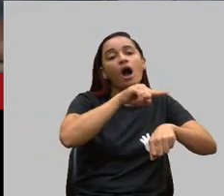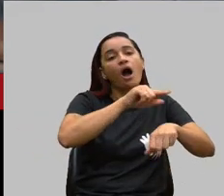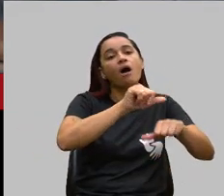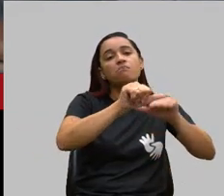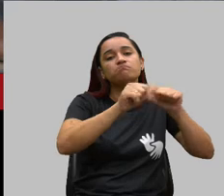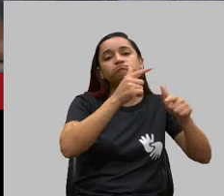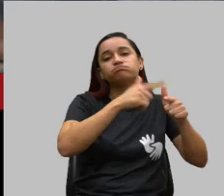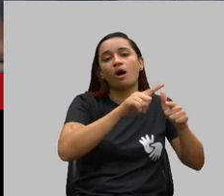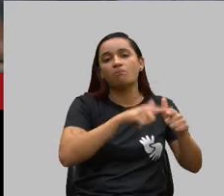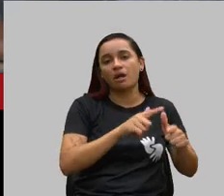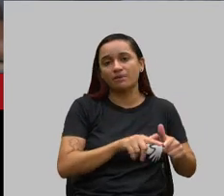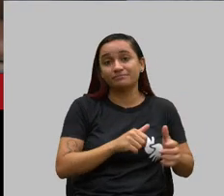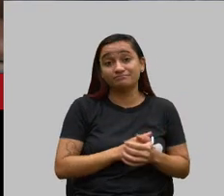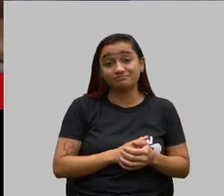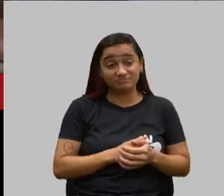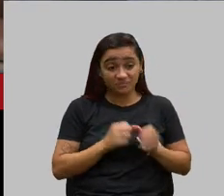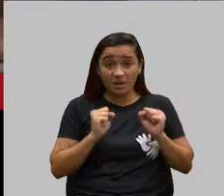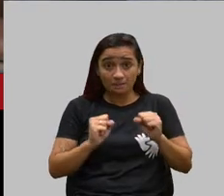então isso pode acontecer.